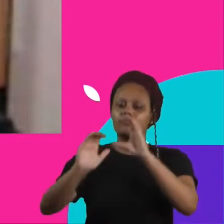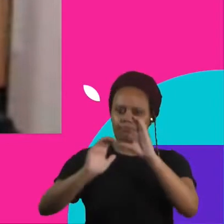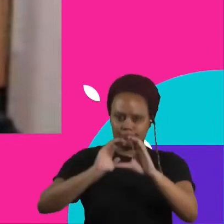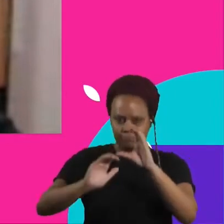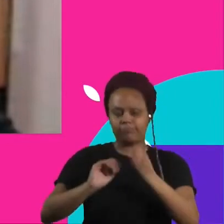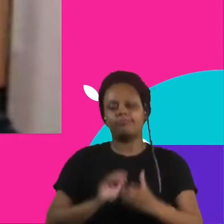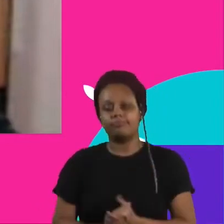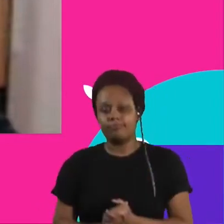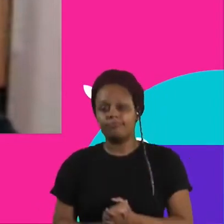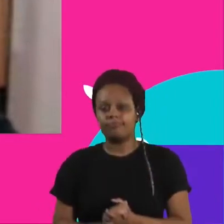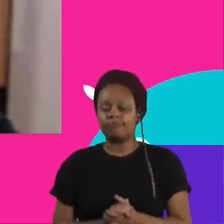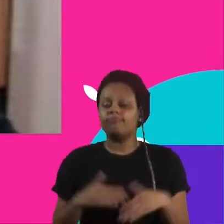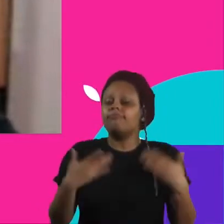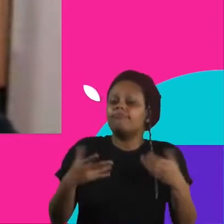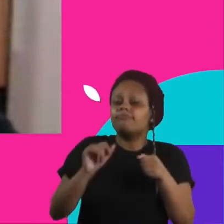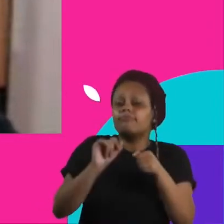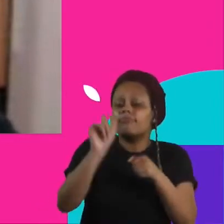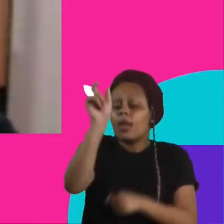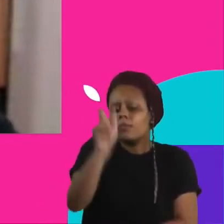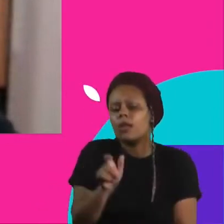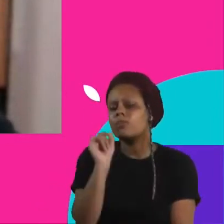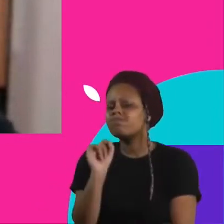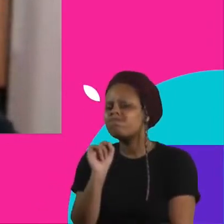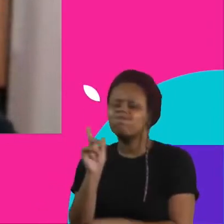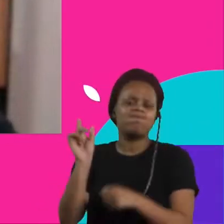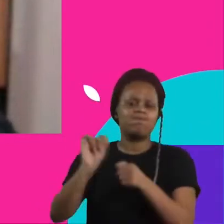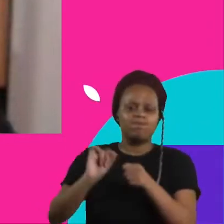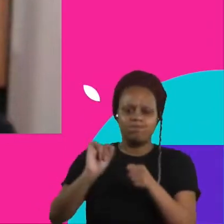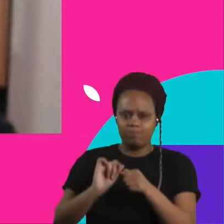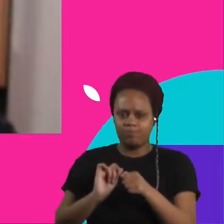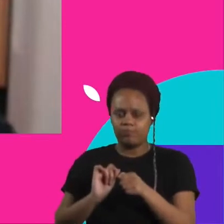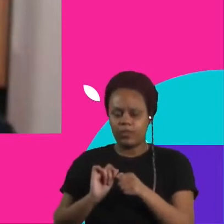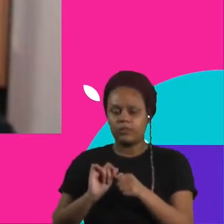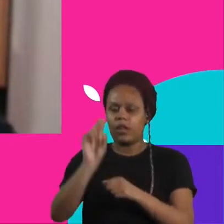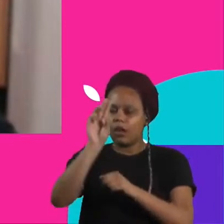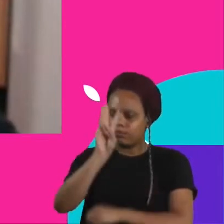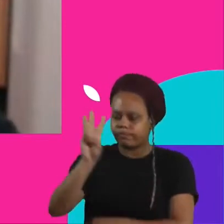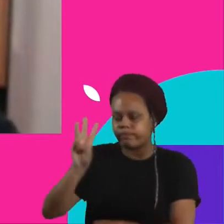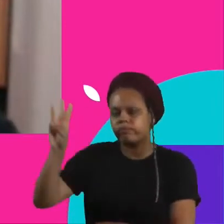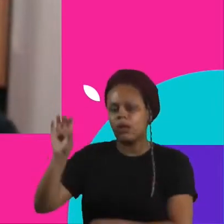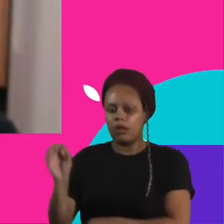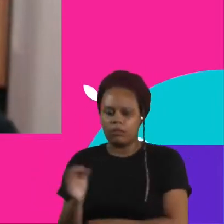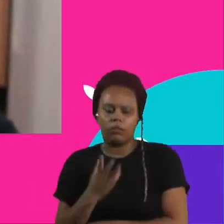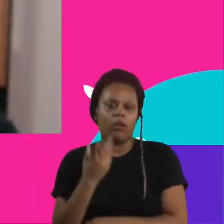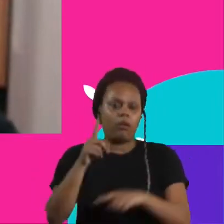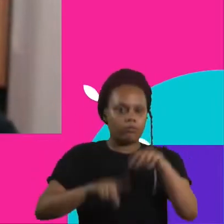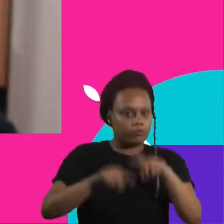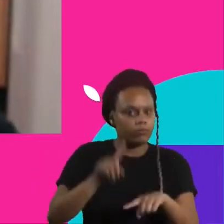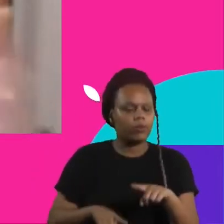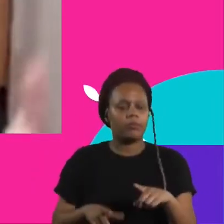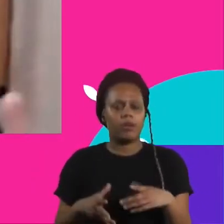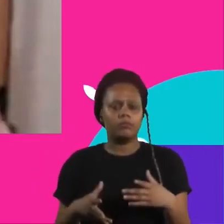E quem vai fazer um novo site, uma ferramenta, pode não ser